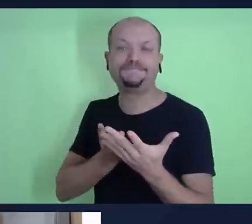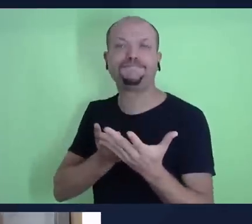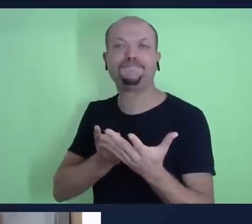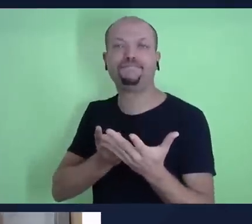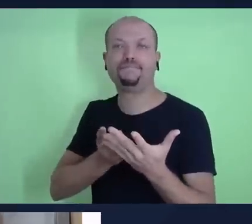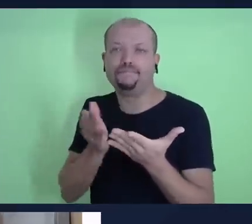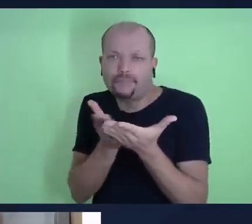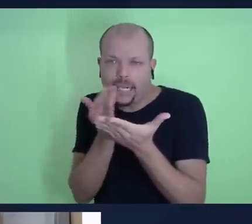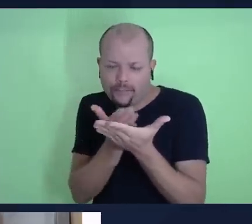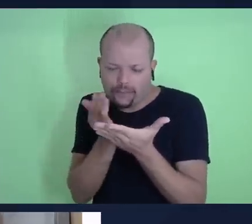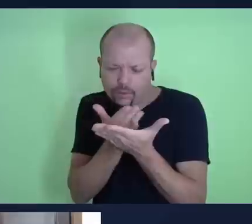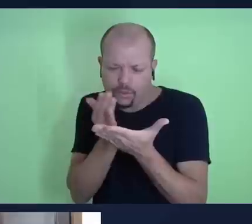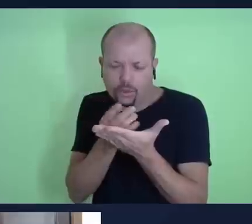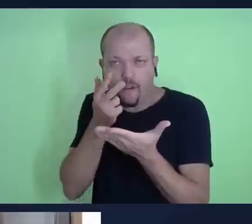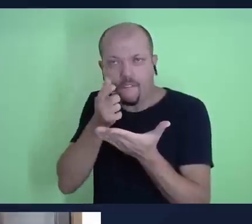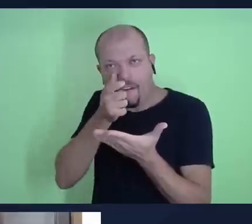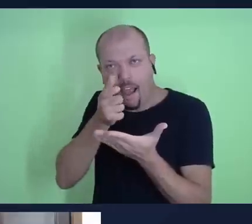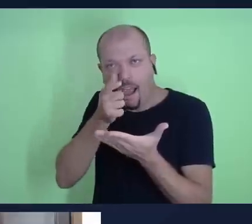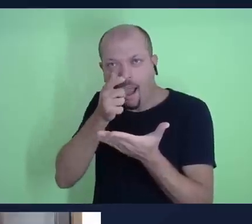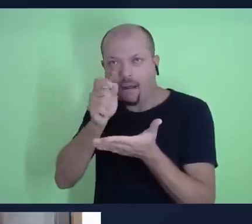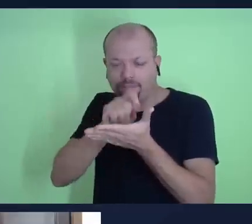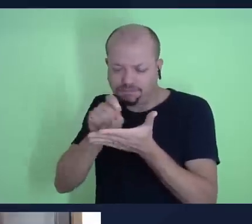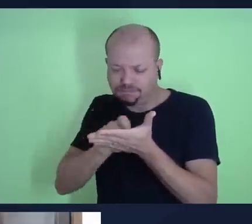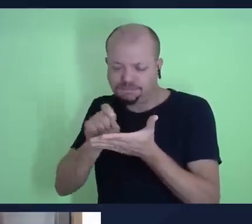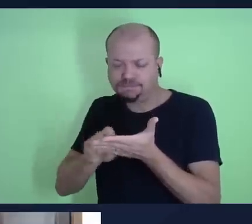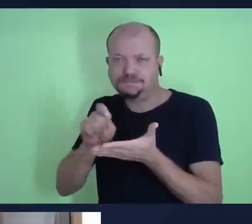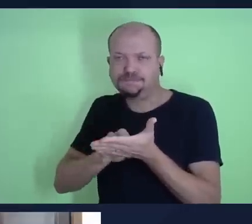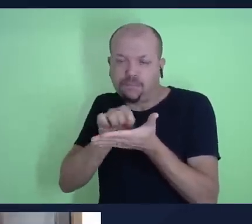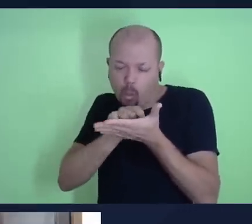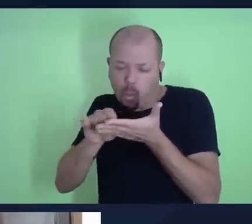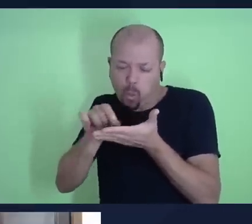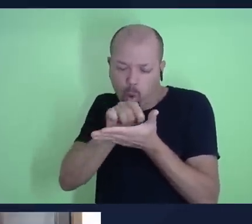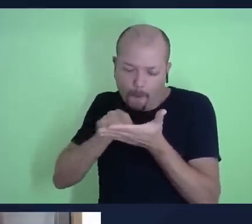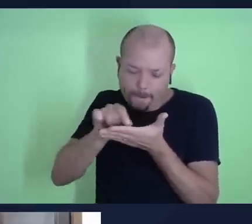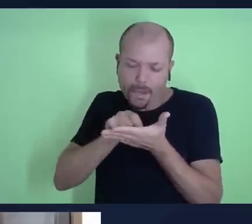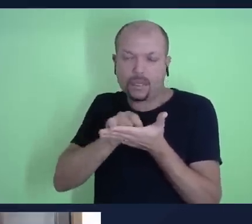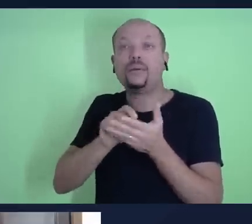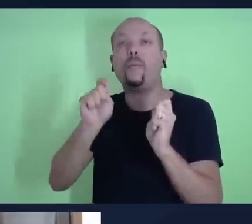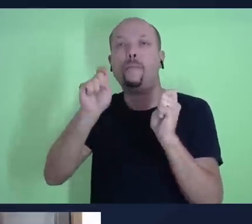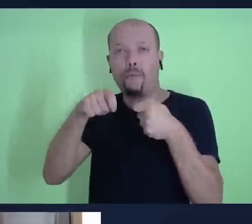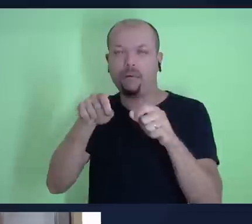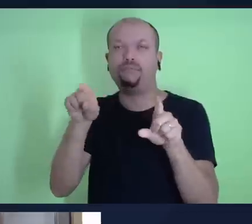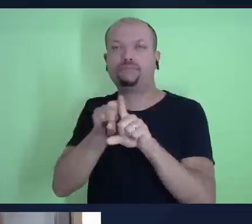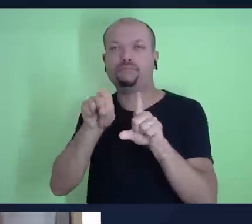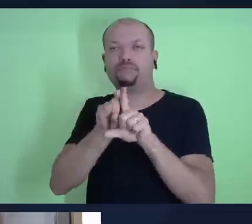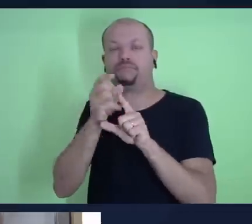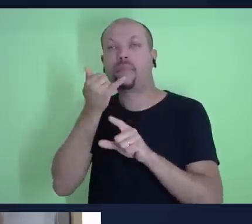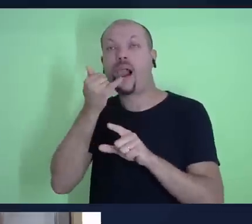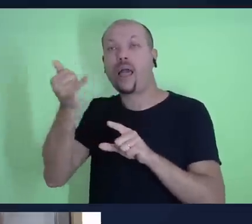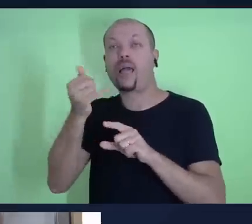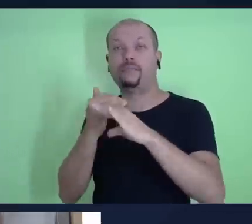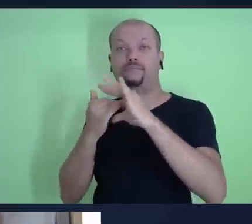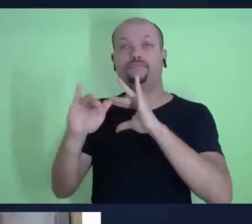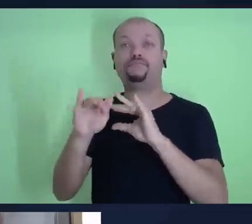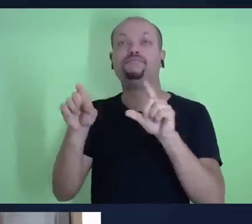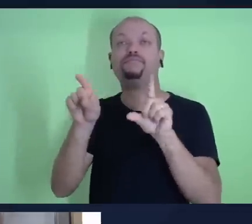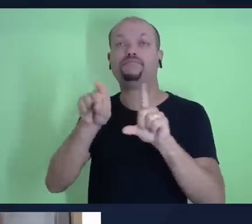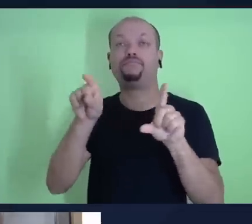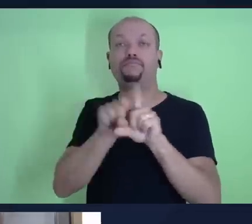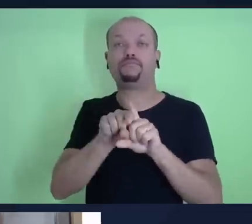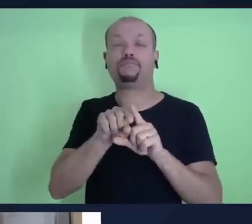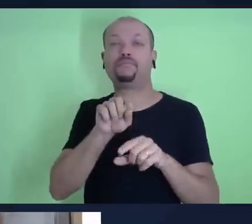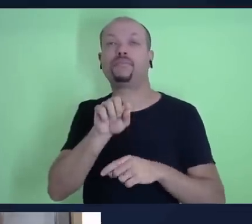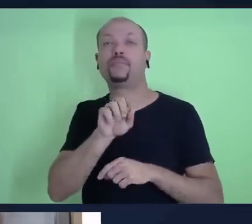físico que nós escrevemos, riscamos, sublinhamos, você pode entrar em contato com a CPB Livraria aqui do Unaspe,